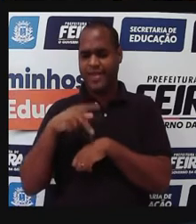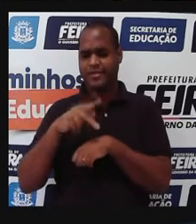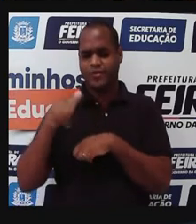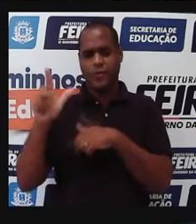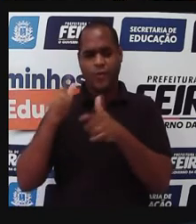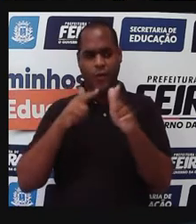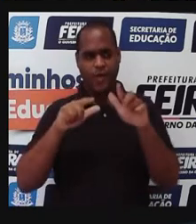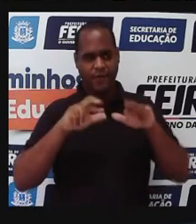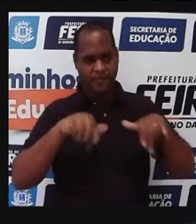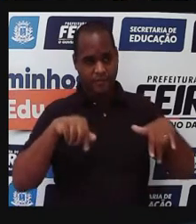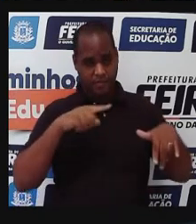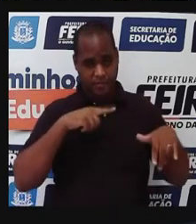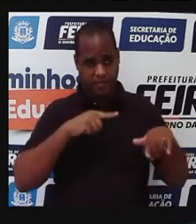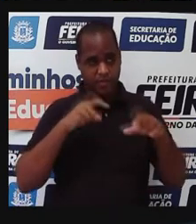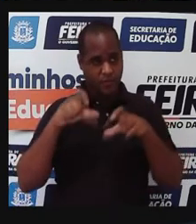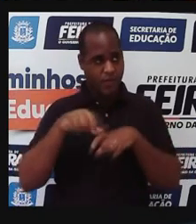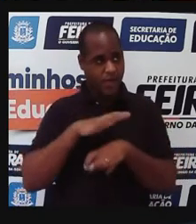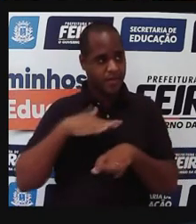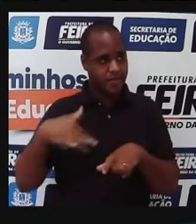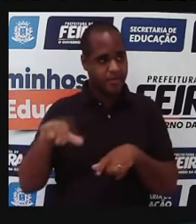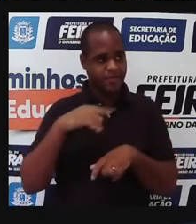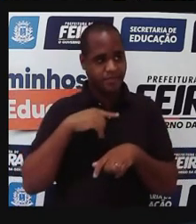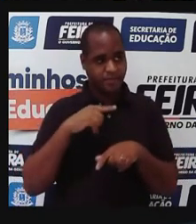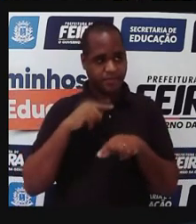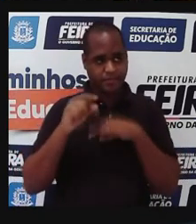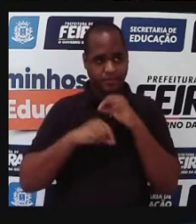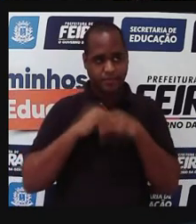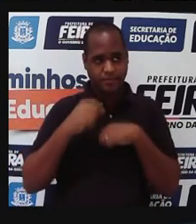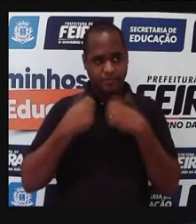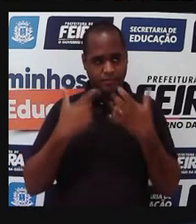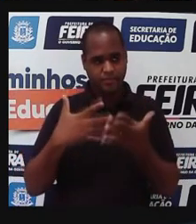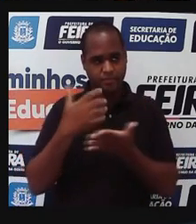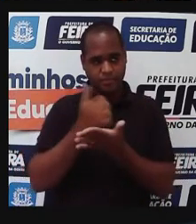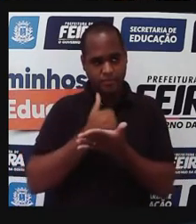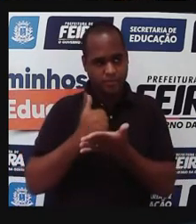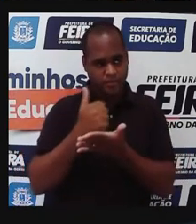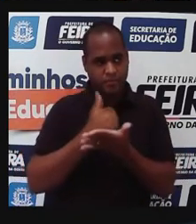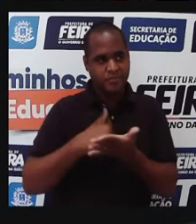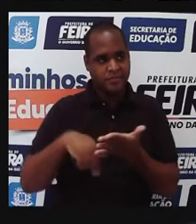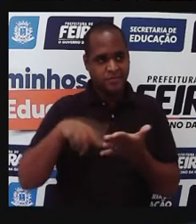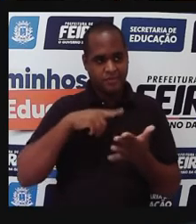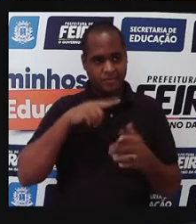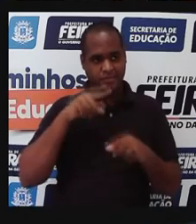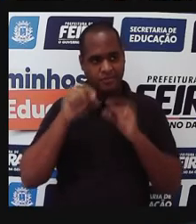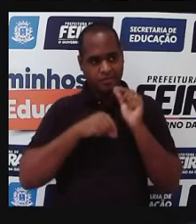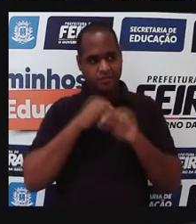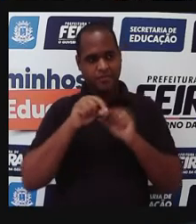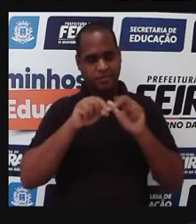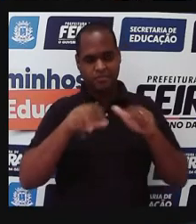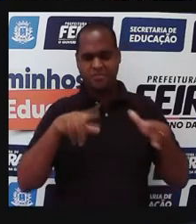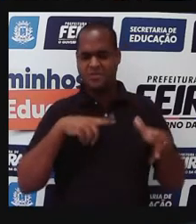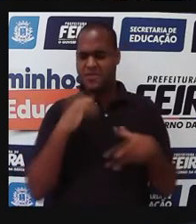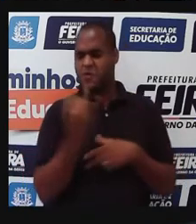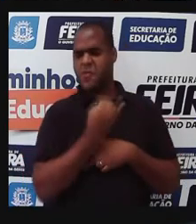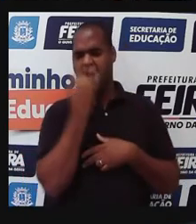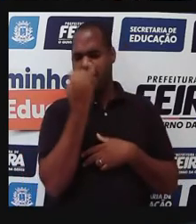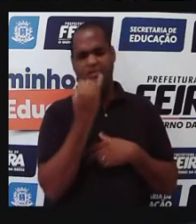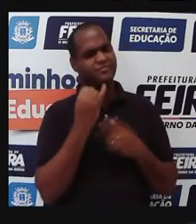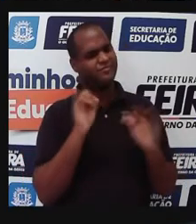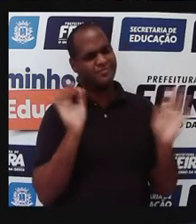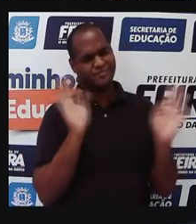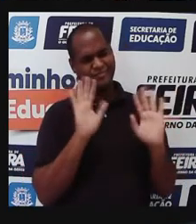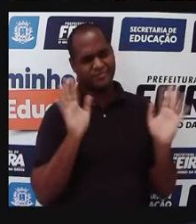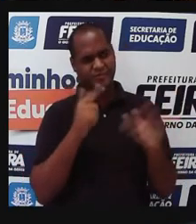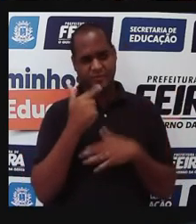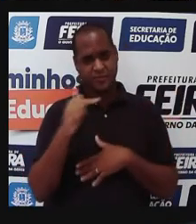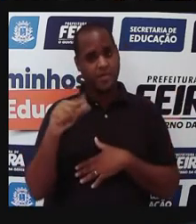outros espaços, as indústrias farmacêuticas, as empresas farmacêuticas, não dão importância para essas doenças.